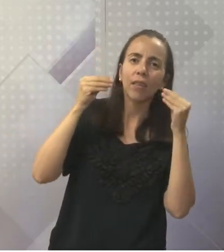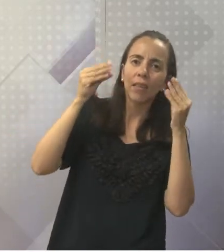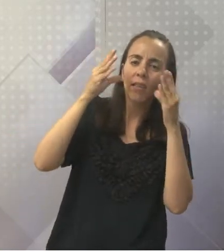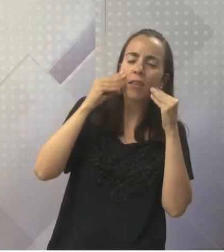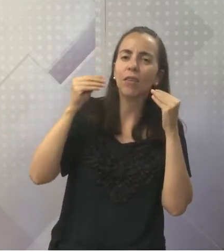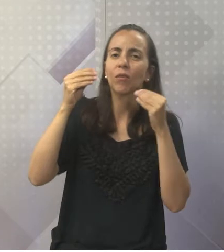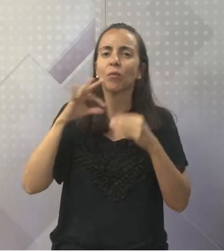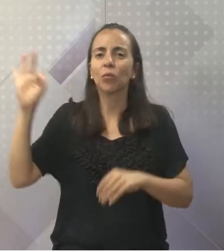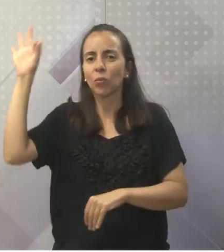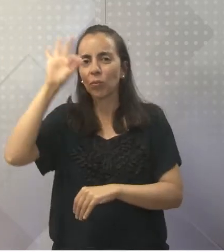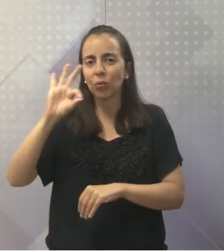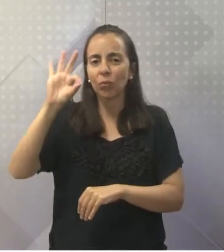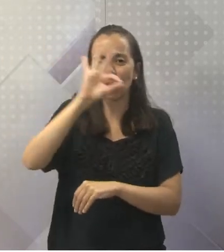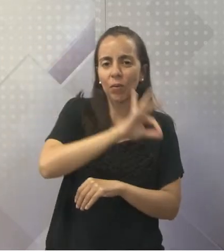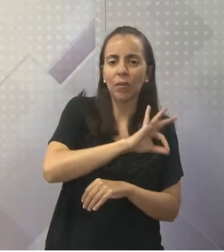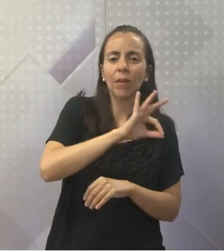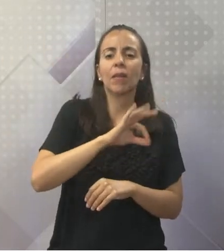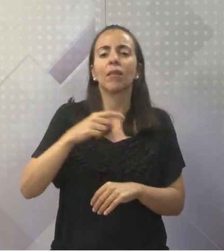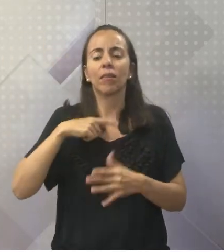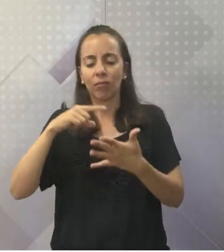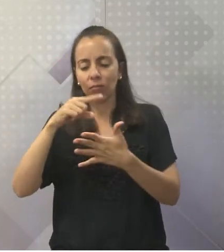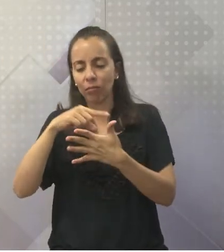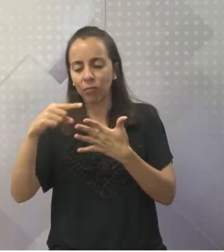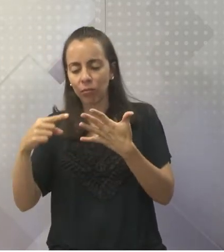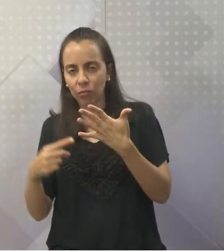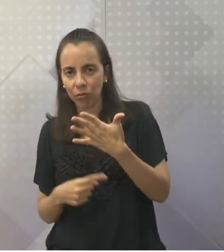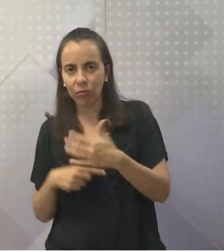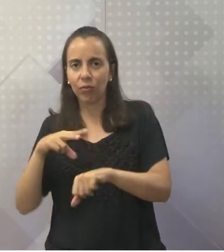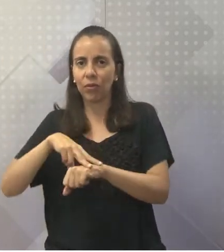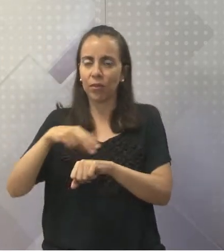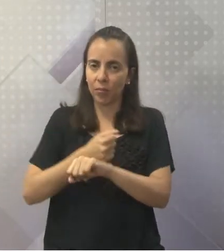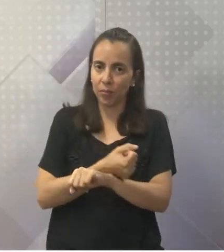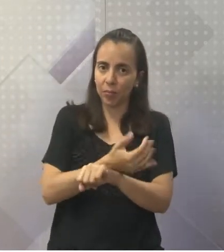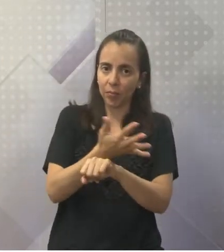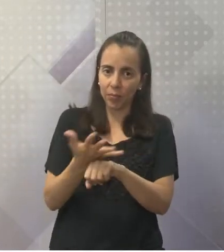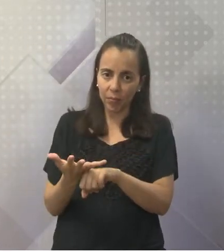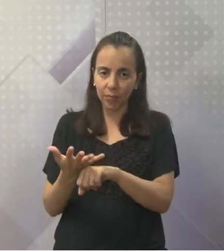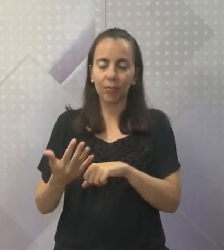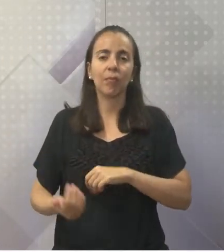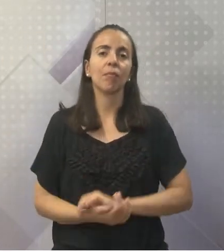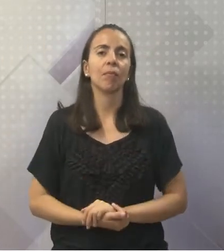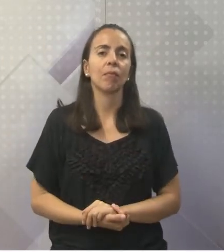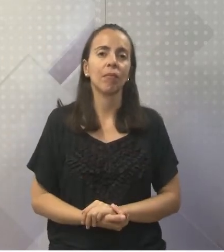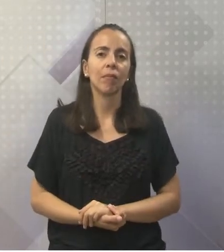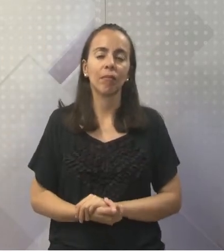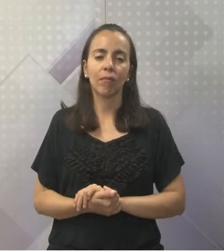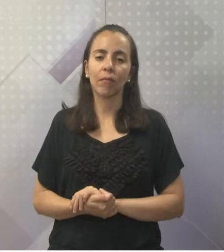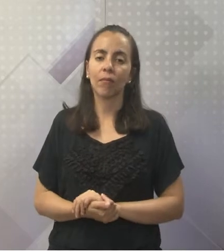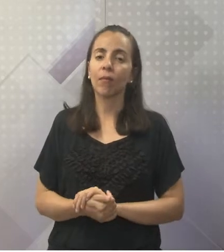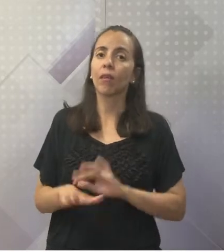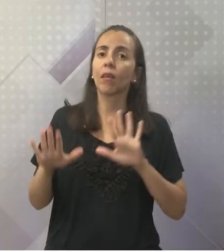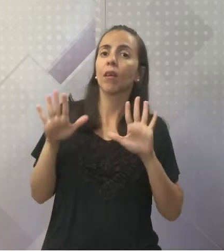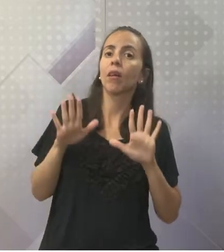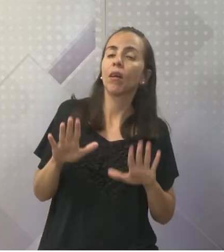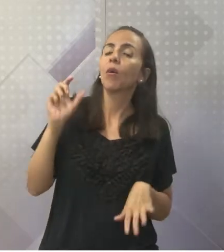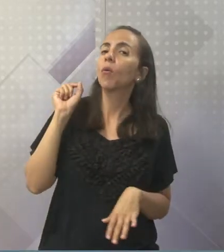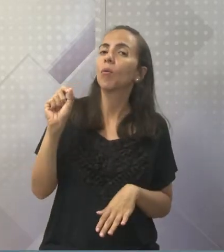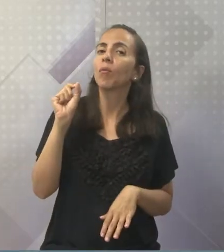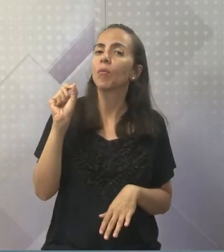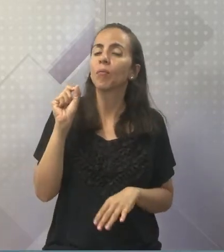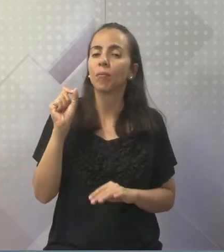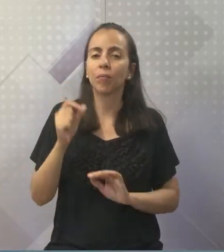pinguim, plantas, né? A gente tem diversos tipos de seres vivos. Agora, vem cá.